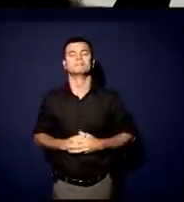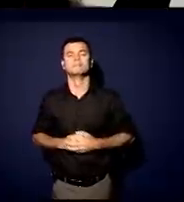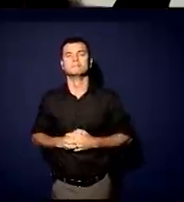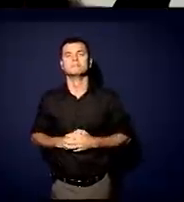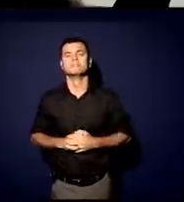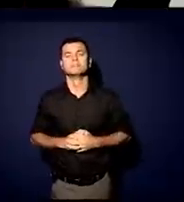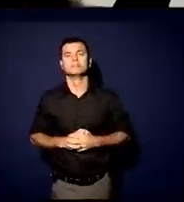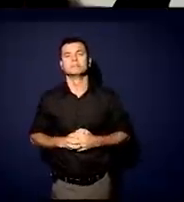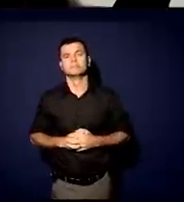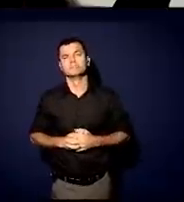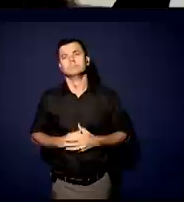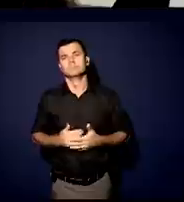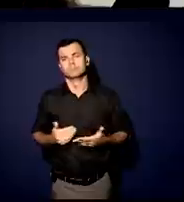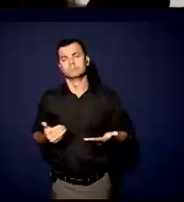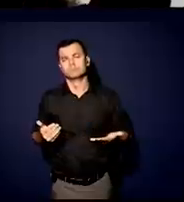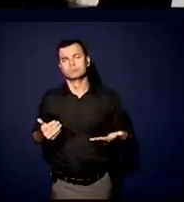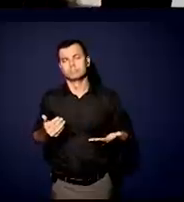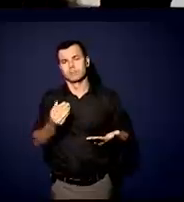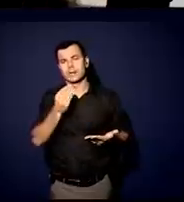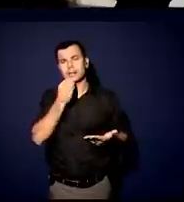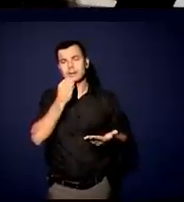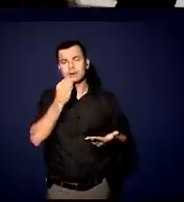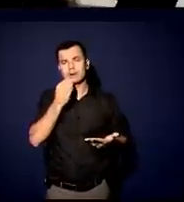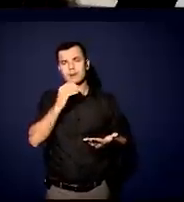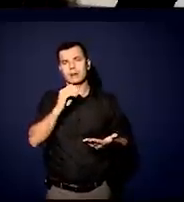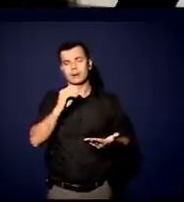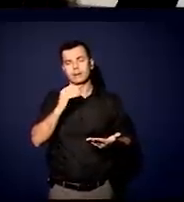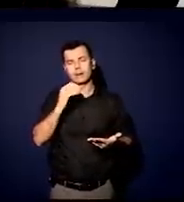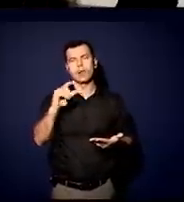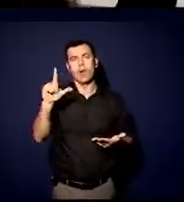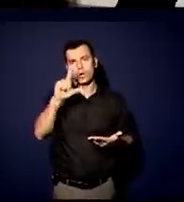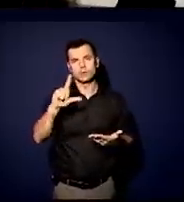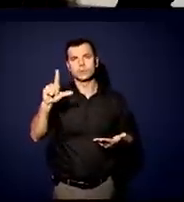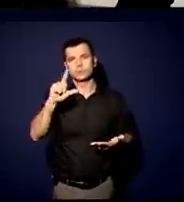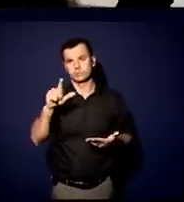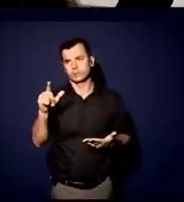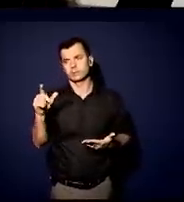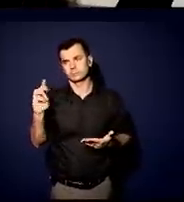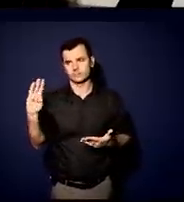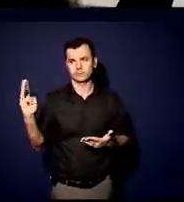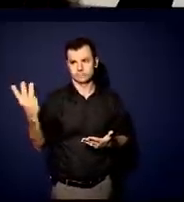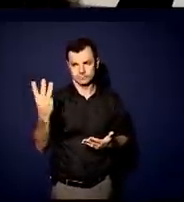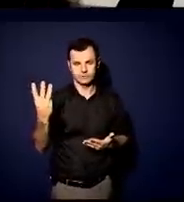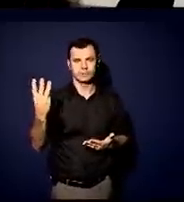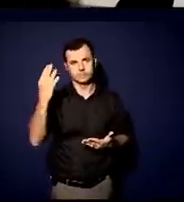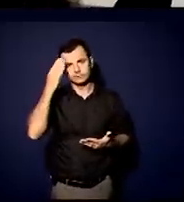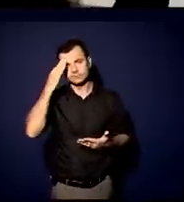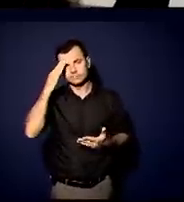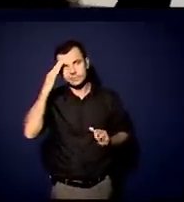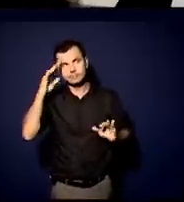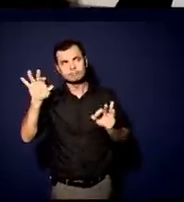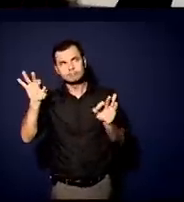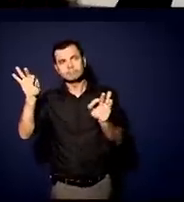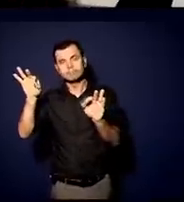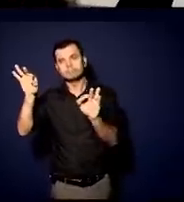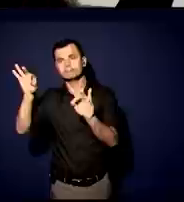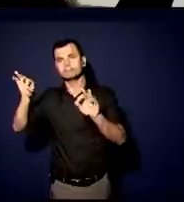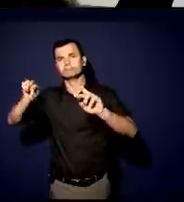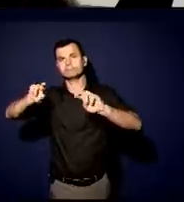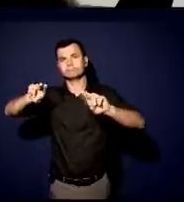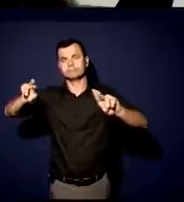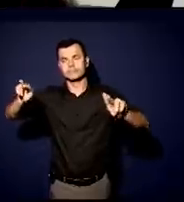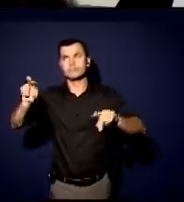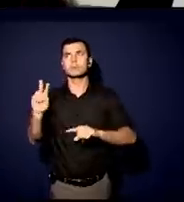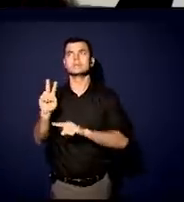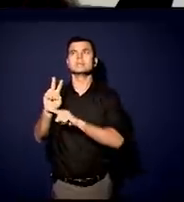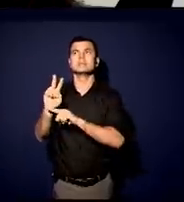Como é que, claro, que vocês estão envolvidos, mas a gente vê aqui essa nova geração com tantos planos, a gente tem essa esperança para para o